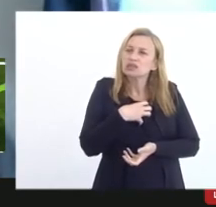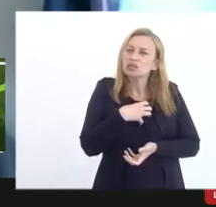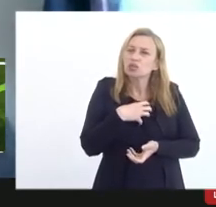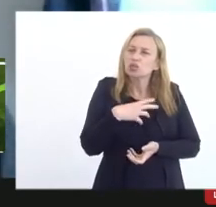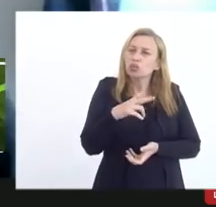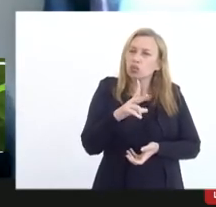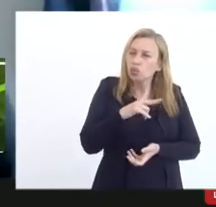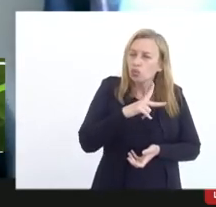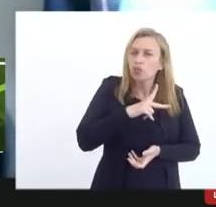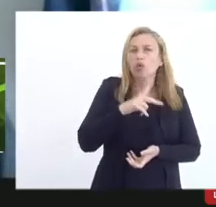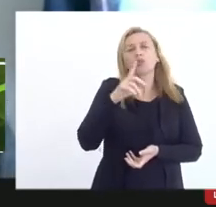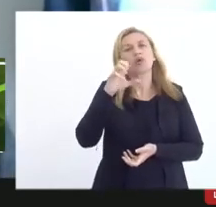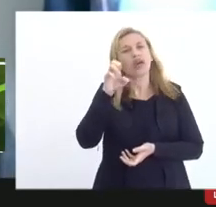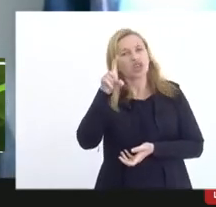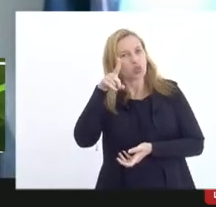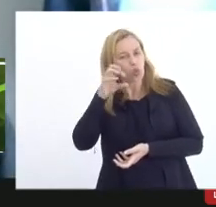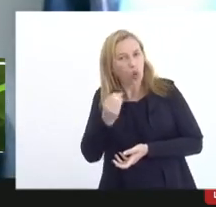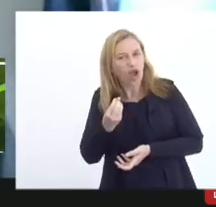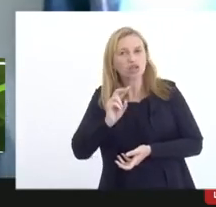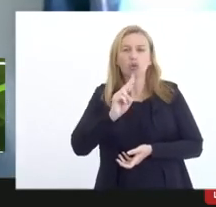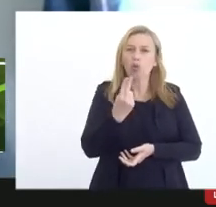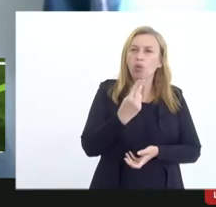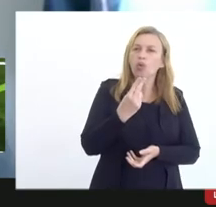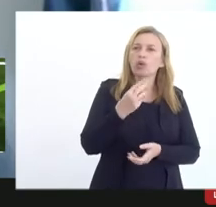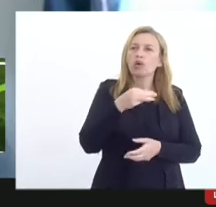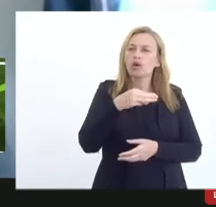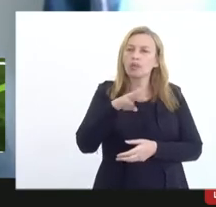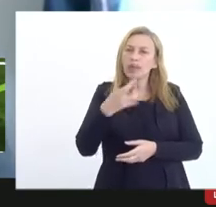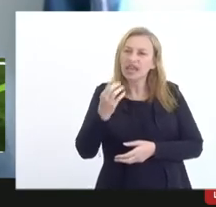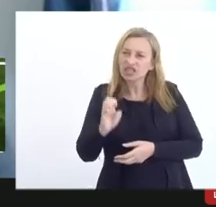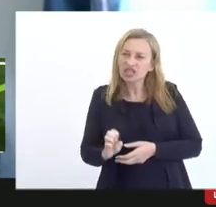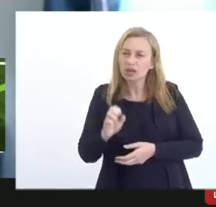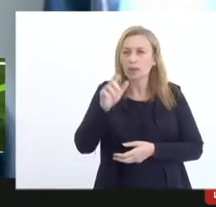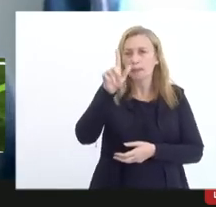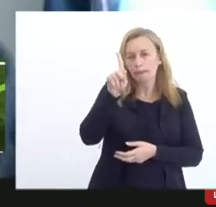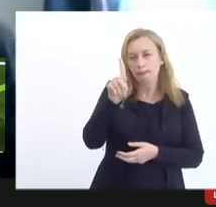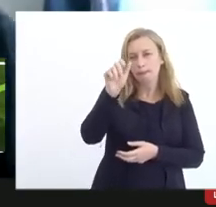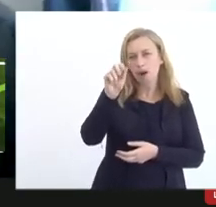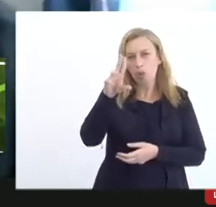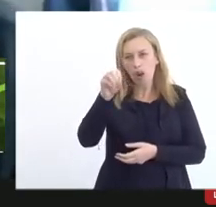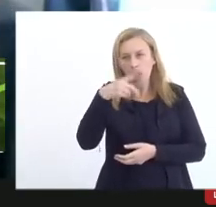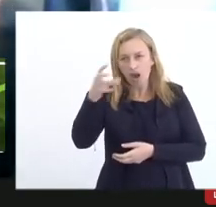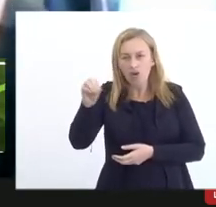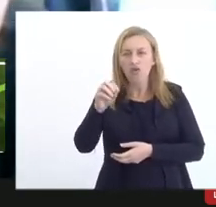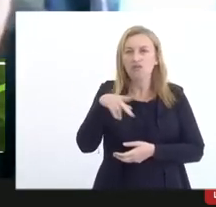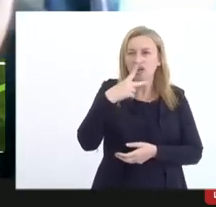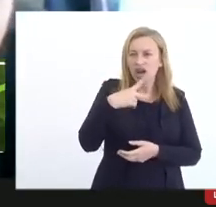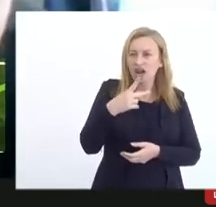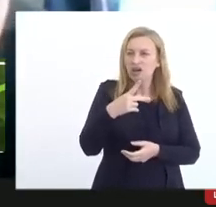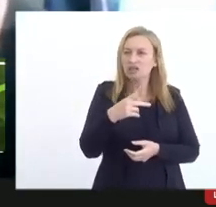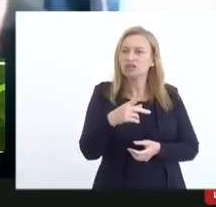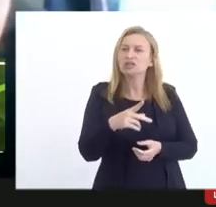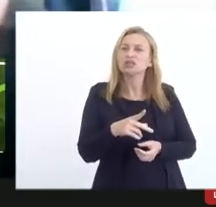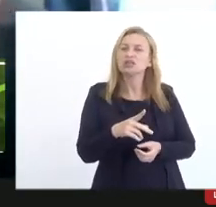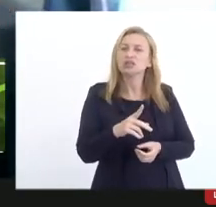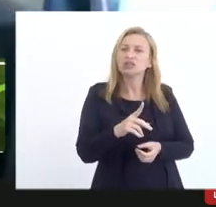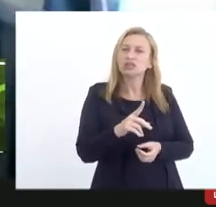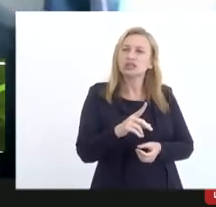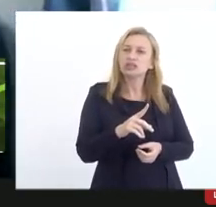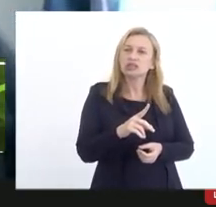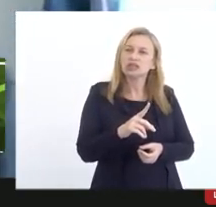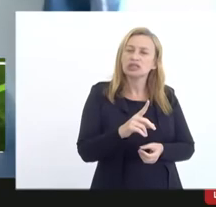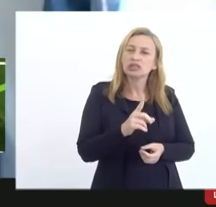próprio Eduardo e o próprio mestre Paulão falaram aqui de despenalizar também o